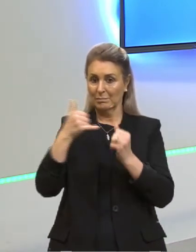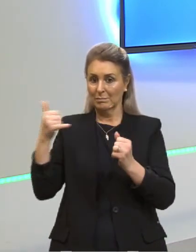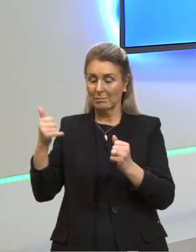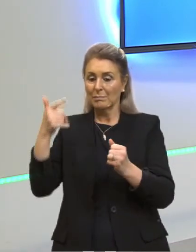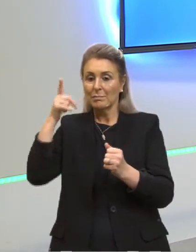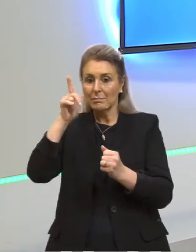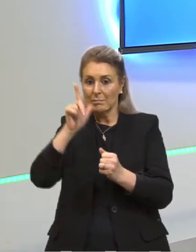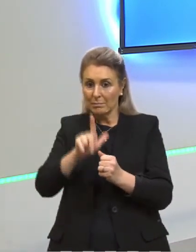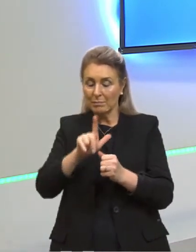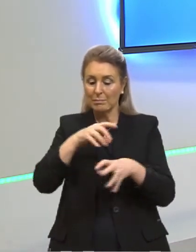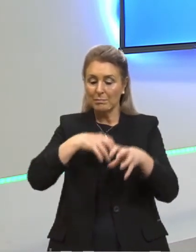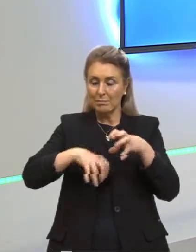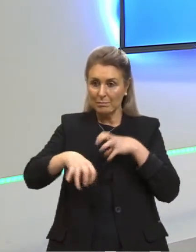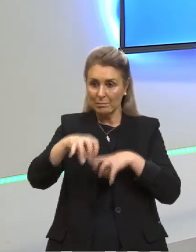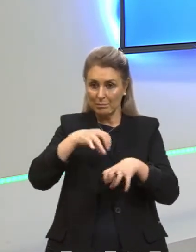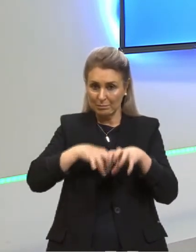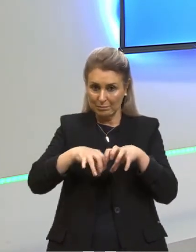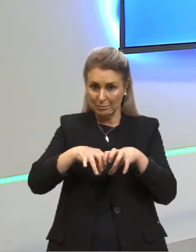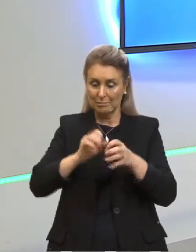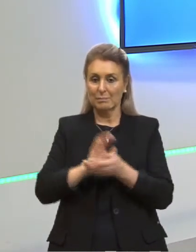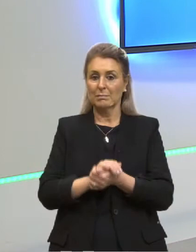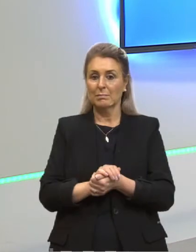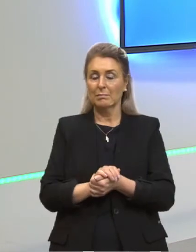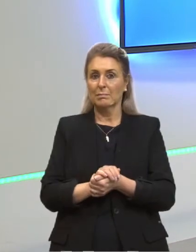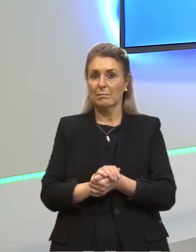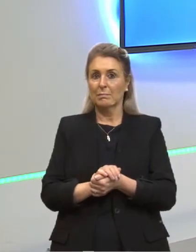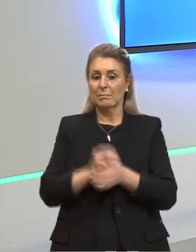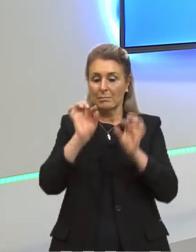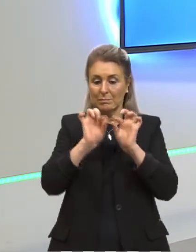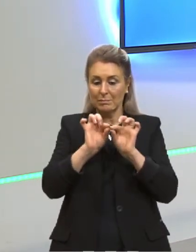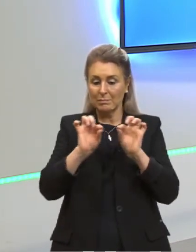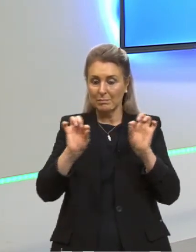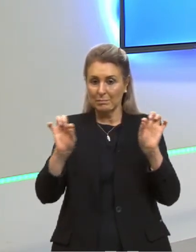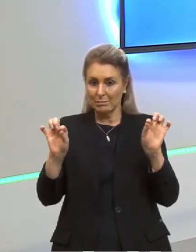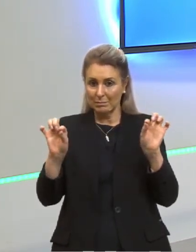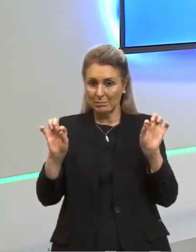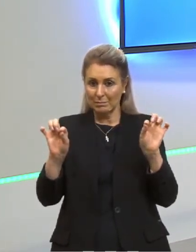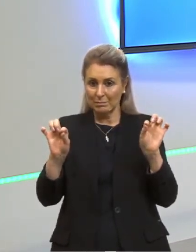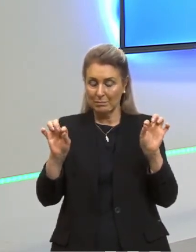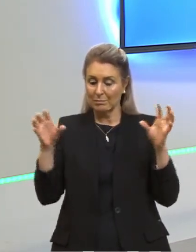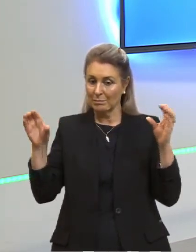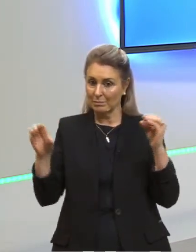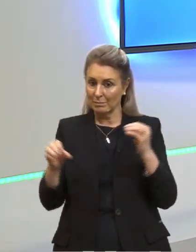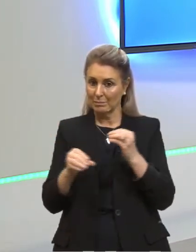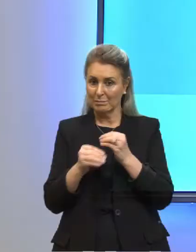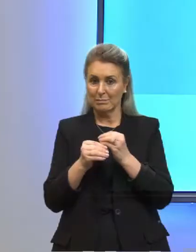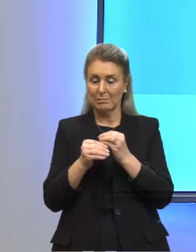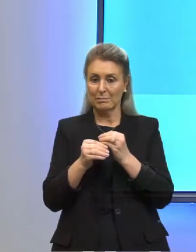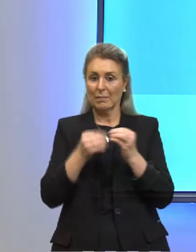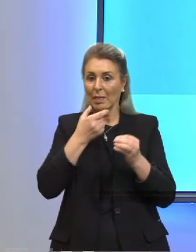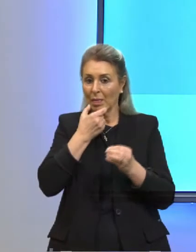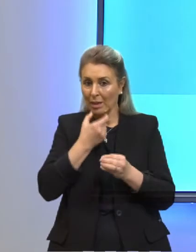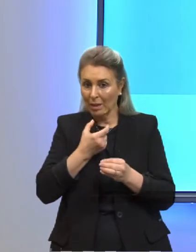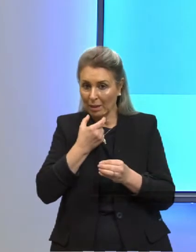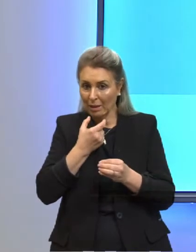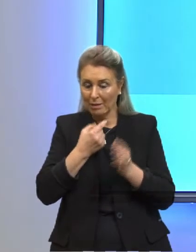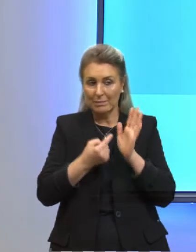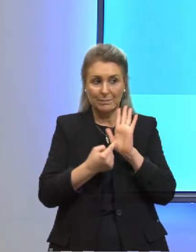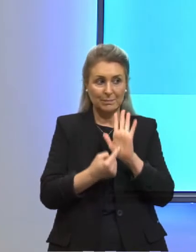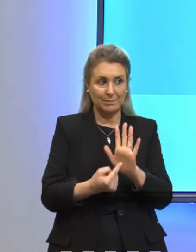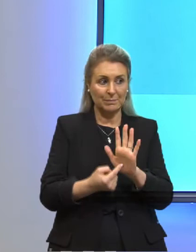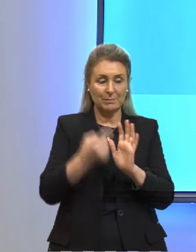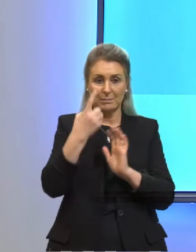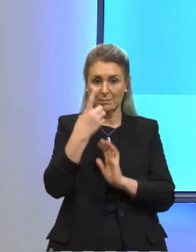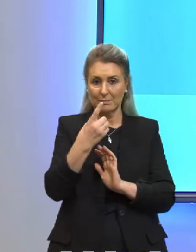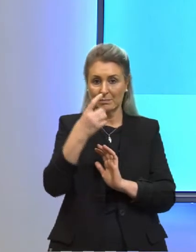consegue se mover, certo? Aí, a nossa linha do tempo fica completa, com Albert Einstein, certo? que em